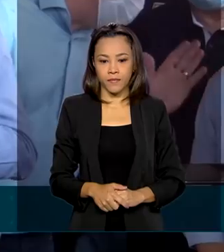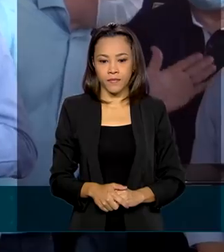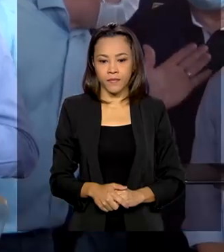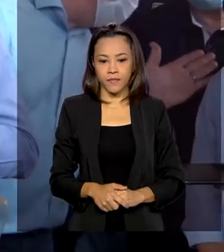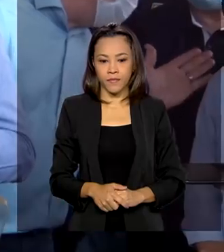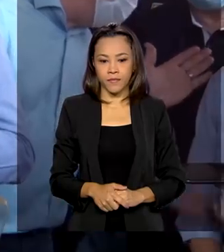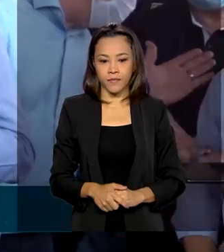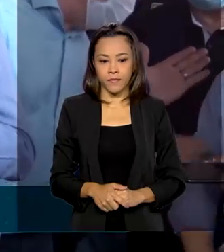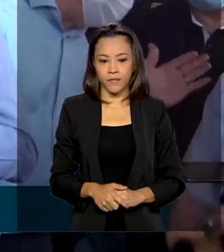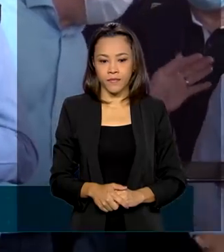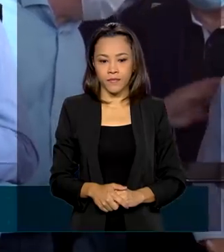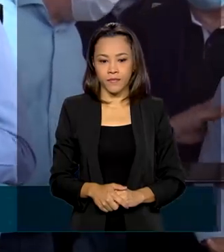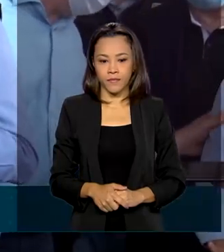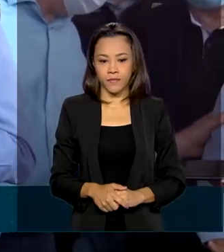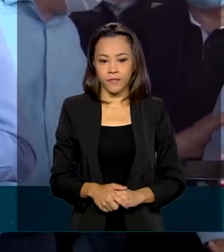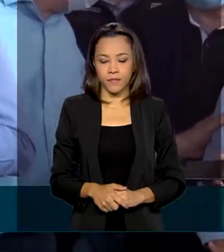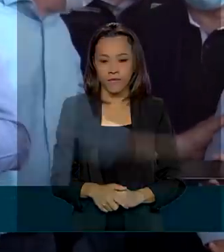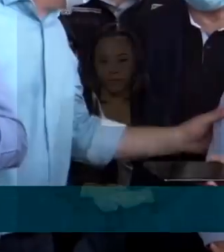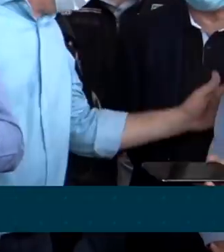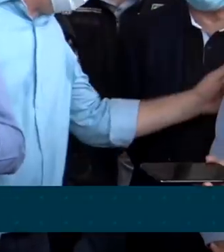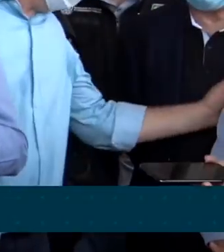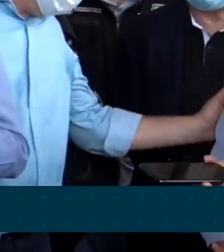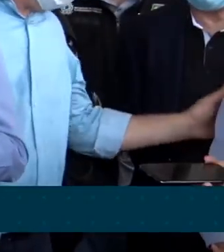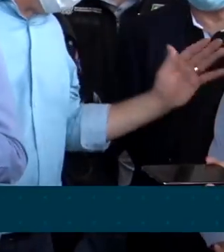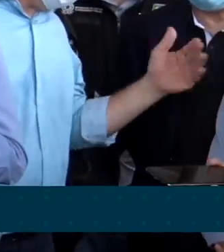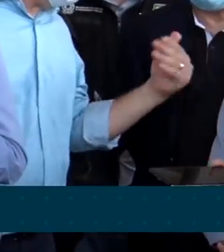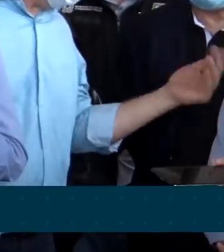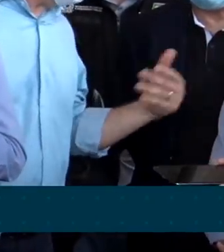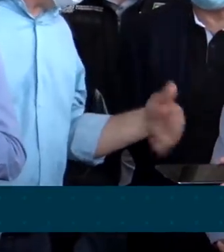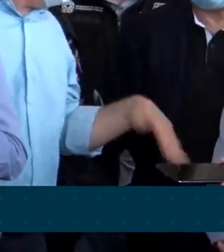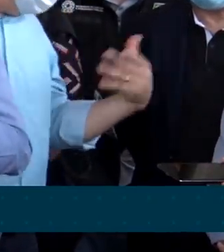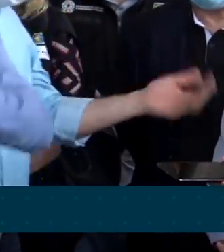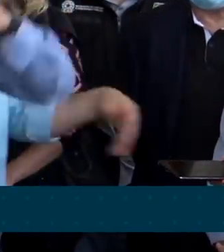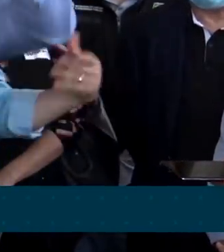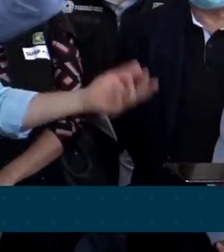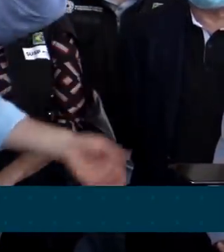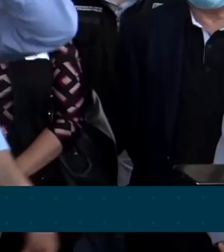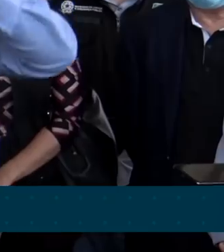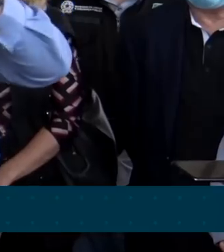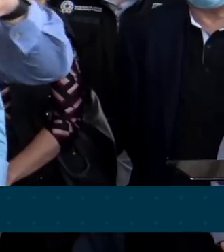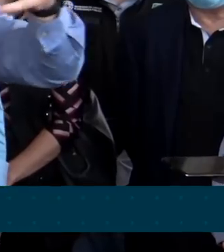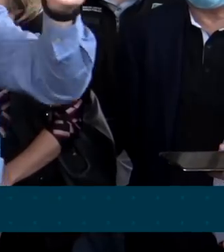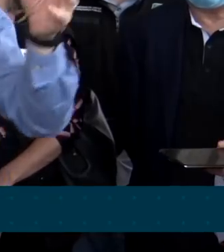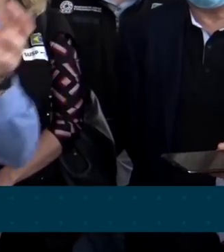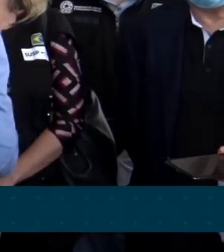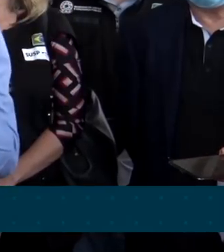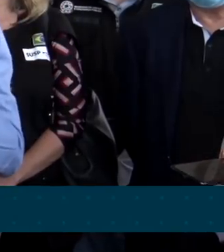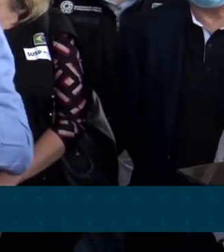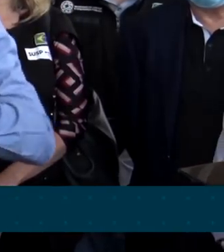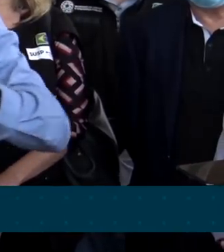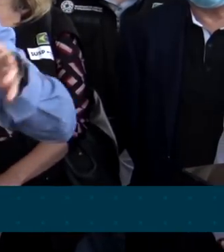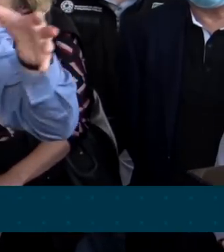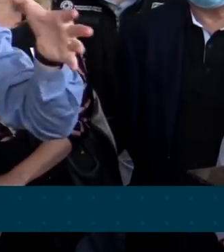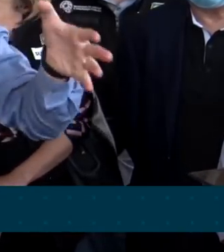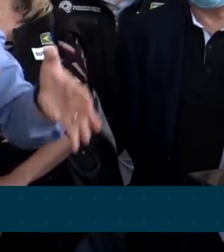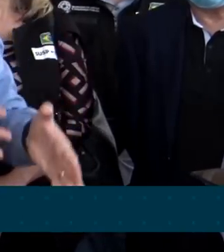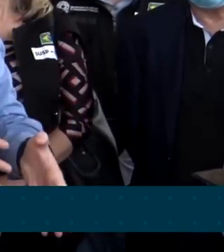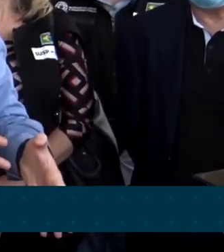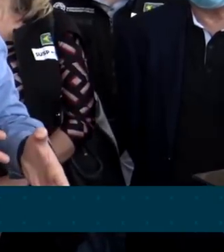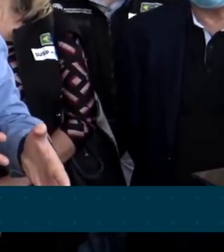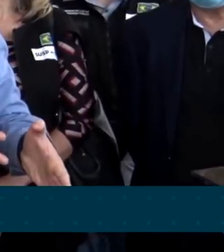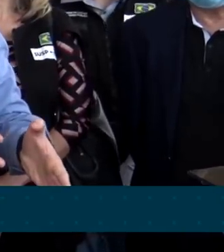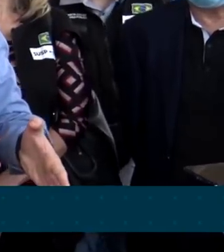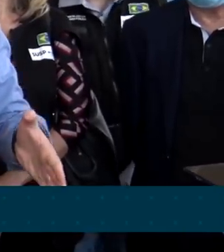inteligência, com tecnologia e novas tecnologias, com um domínio efetivo dos